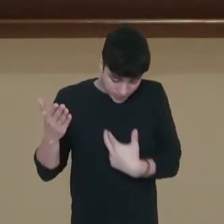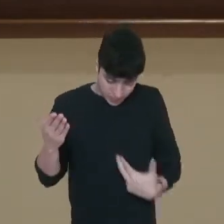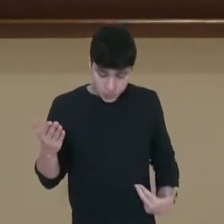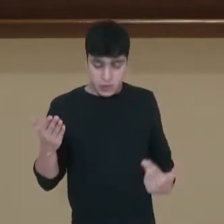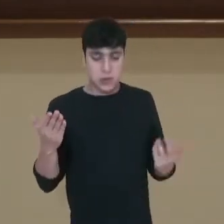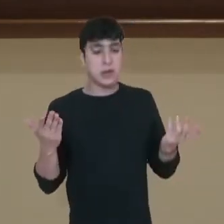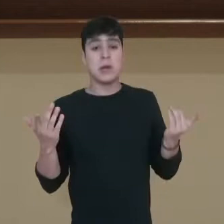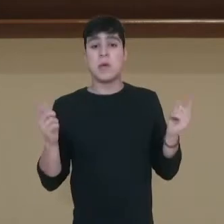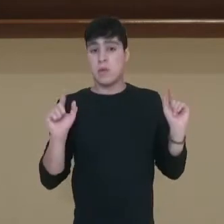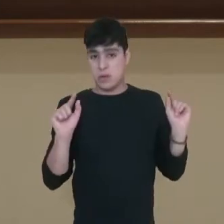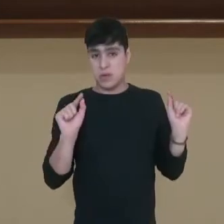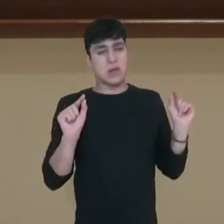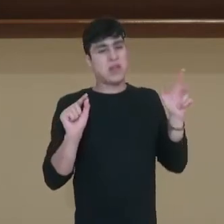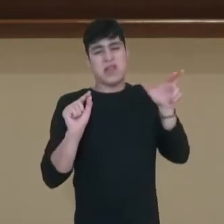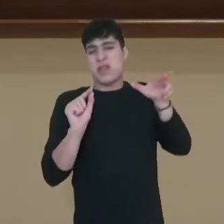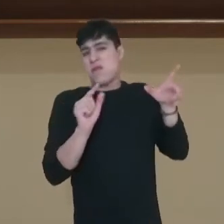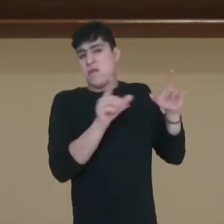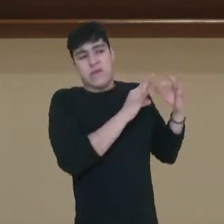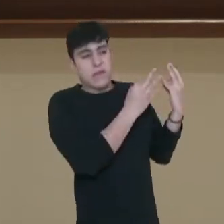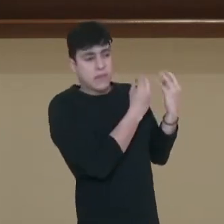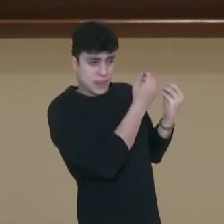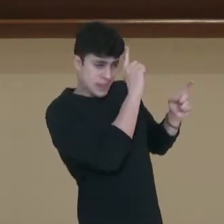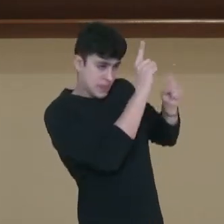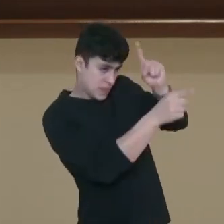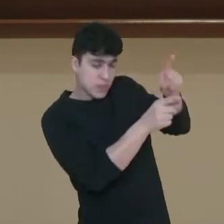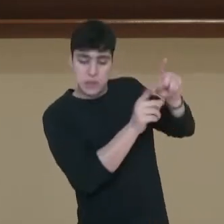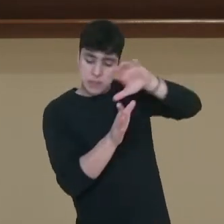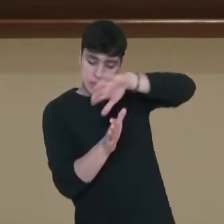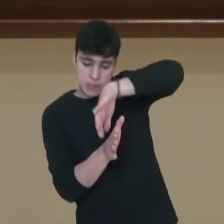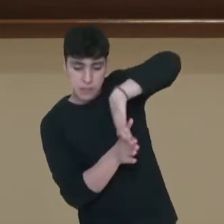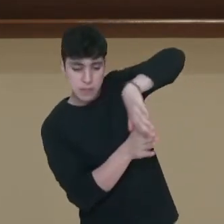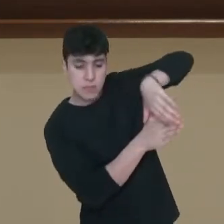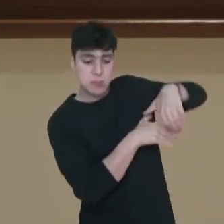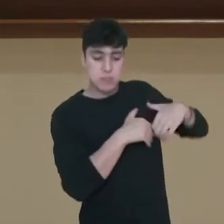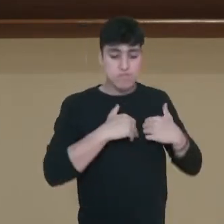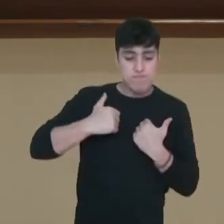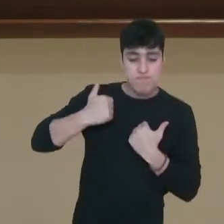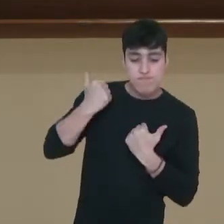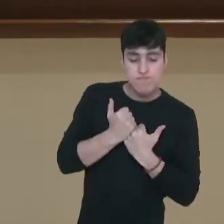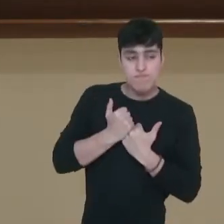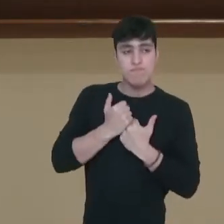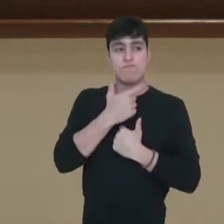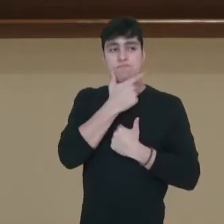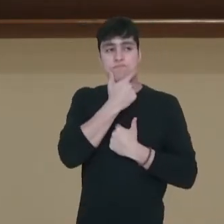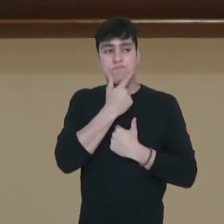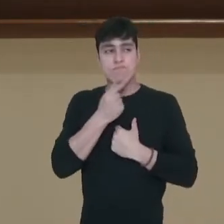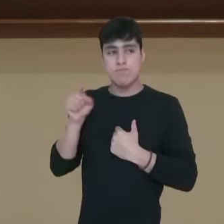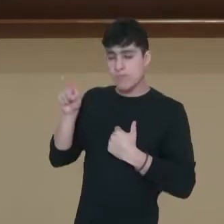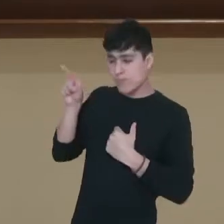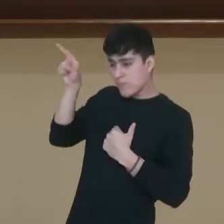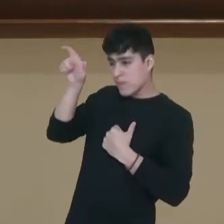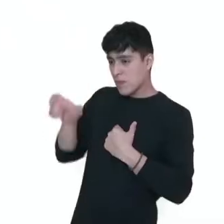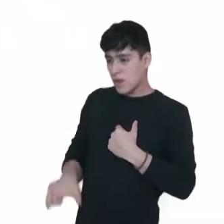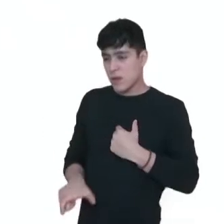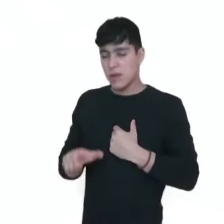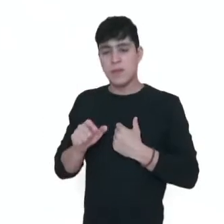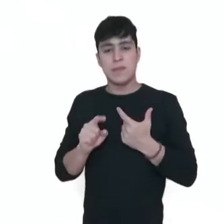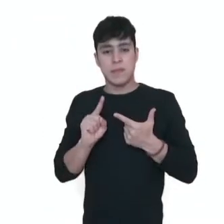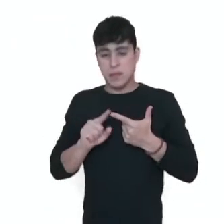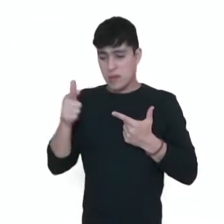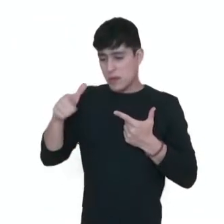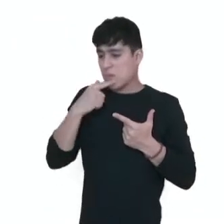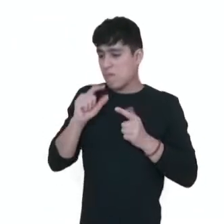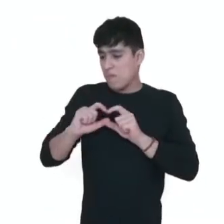mais aquele contexto monárquico e quem vai assumir vai ser Sun Yat-sen, logo após Qing Kai